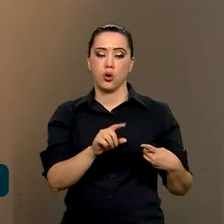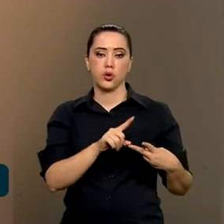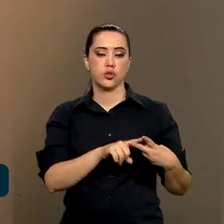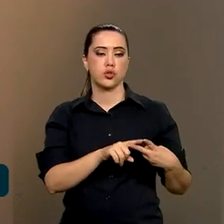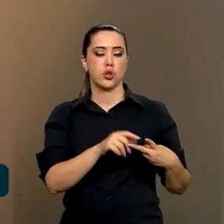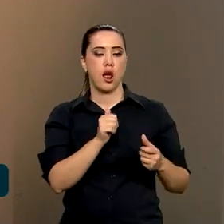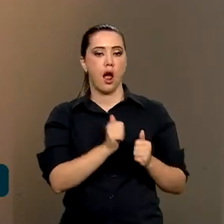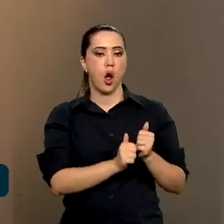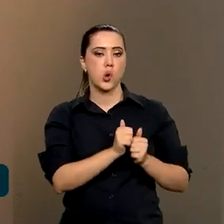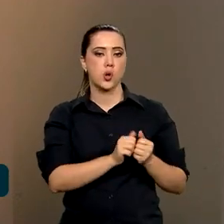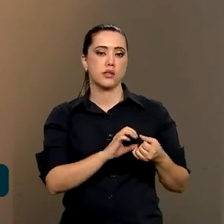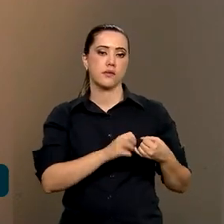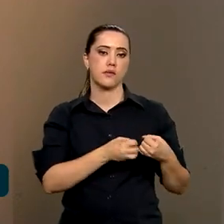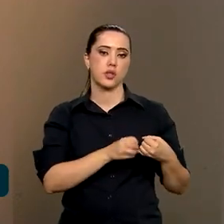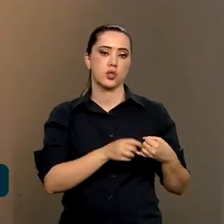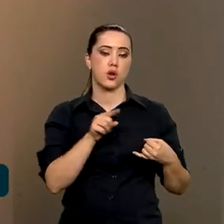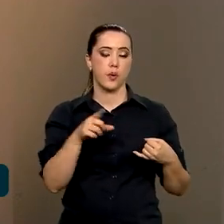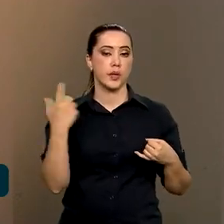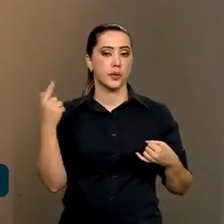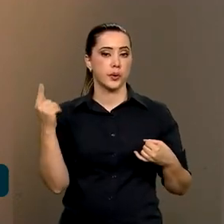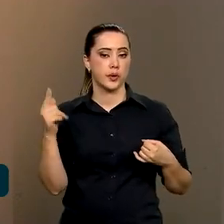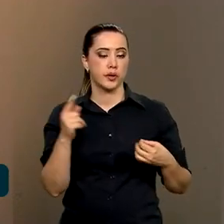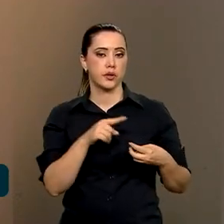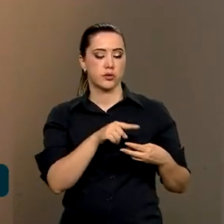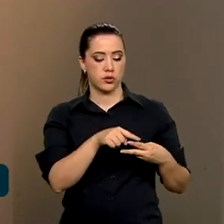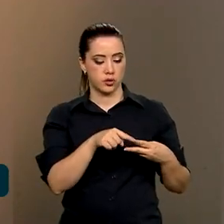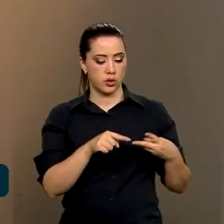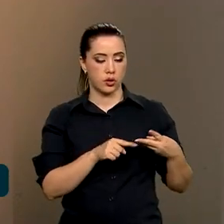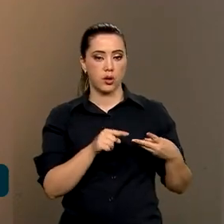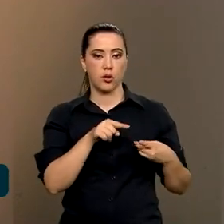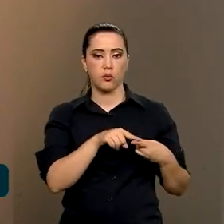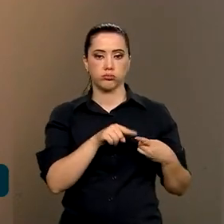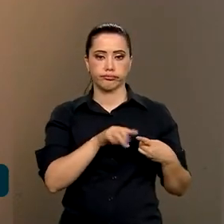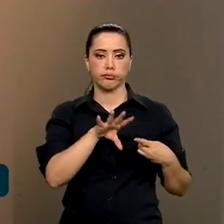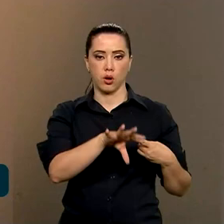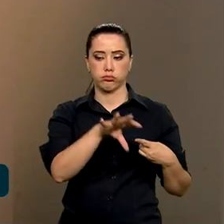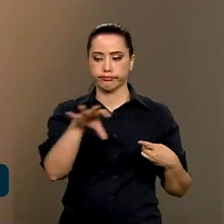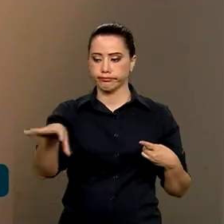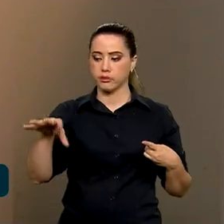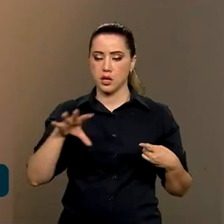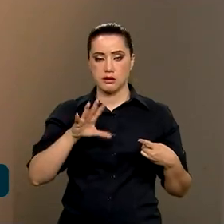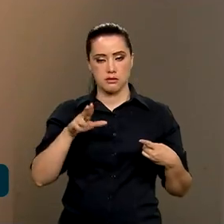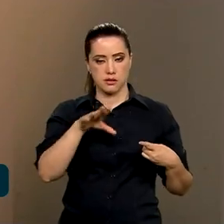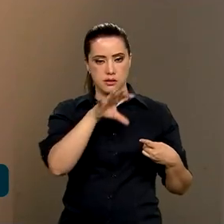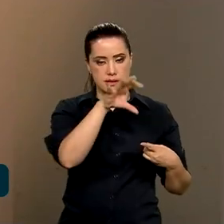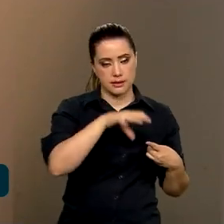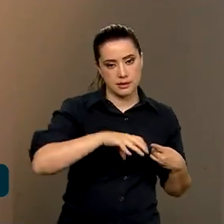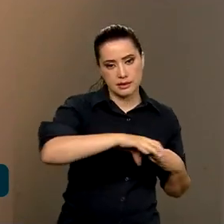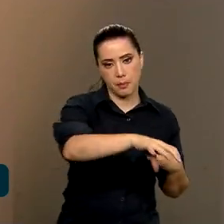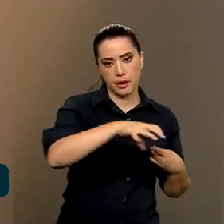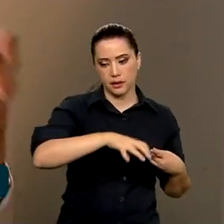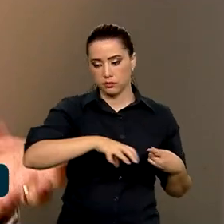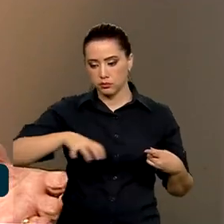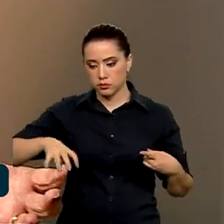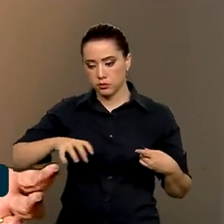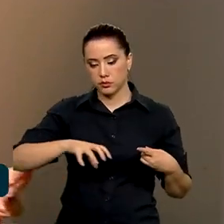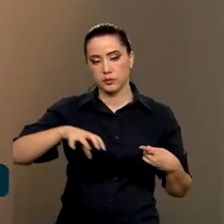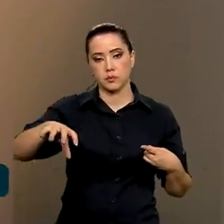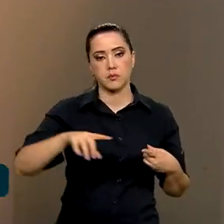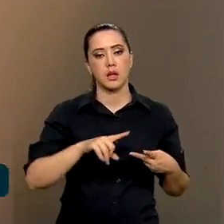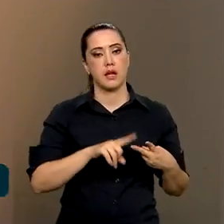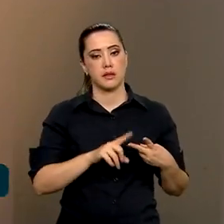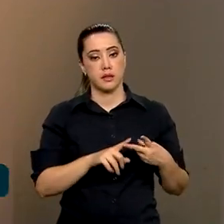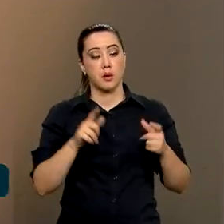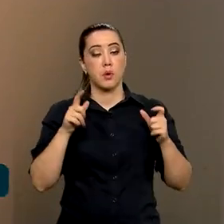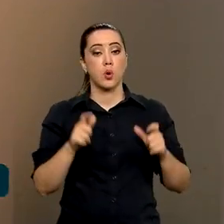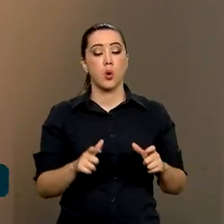Feijão aqui em Goiânia. Então, aí você trabalha mais com um tipo de cadeia produtiva. Aí você tem também as unidades ecorregionais,